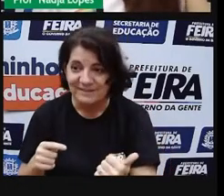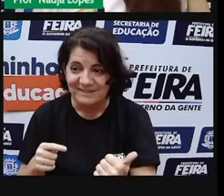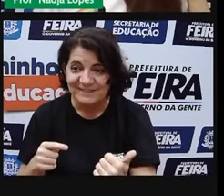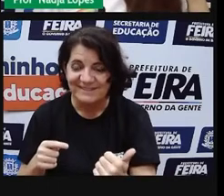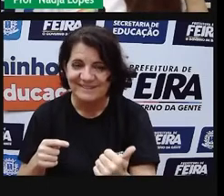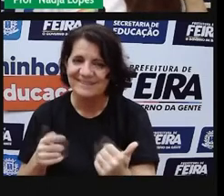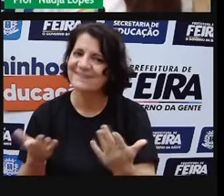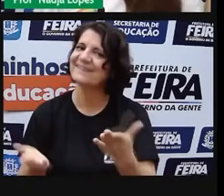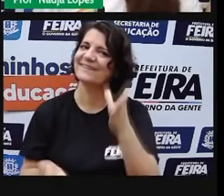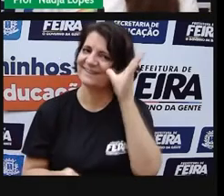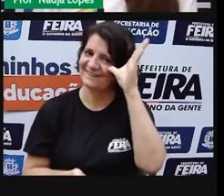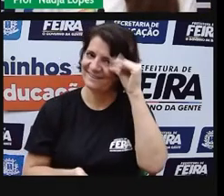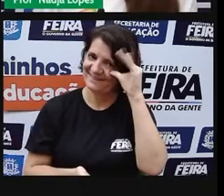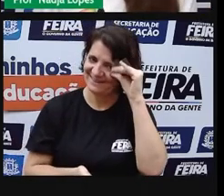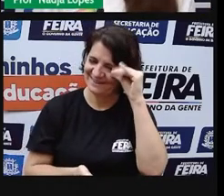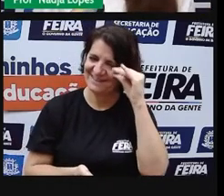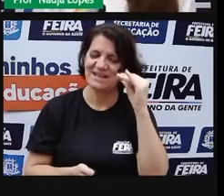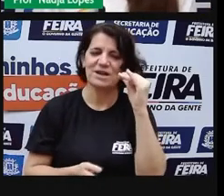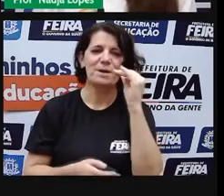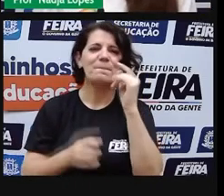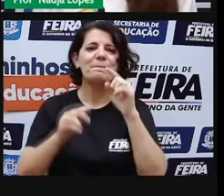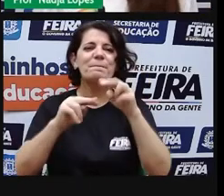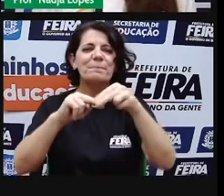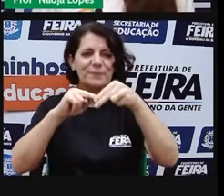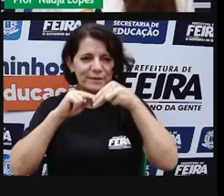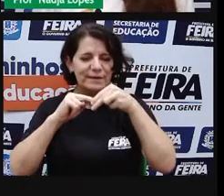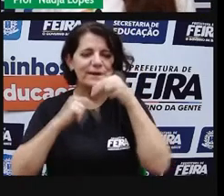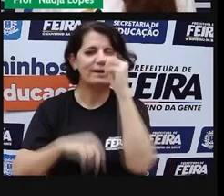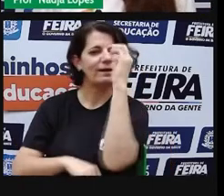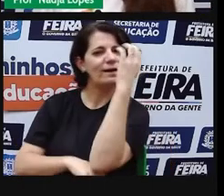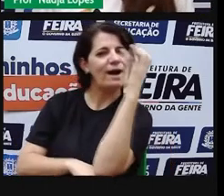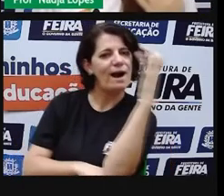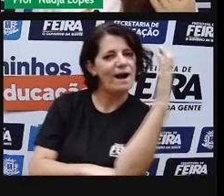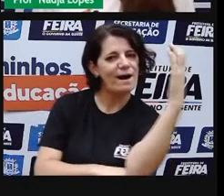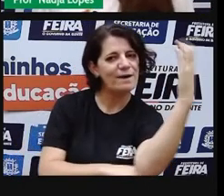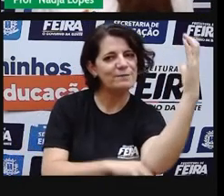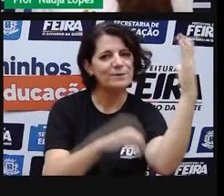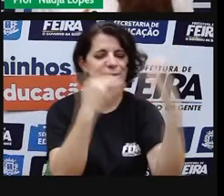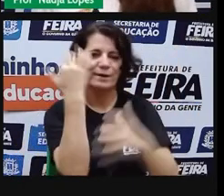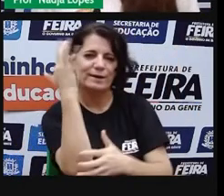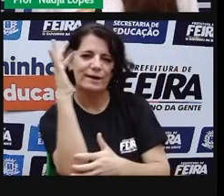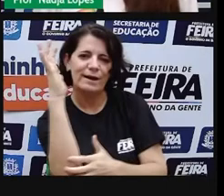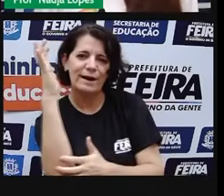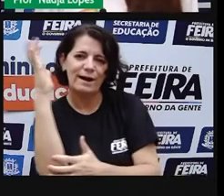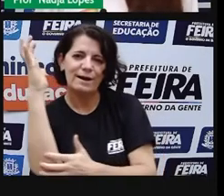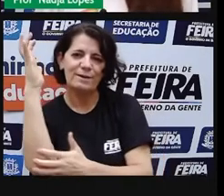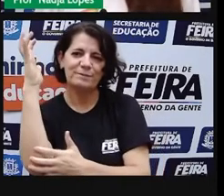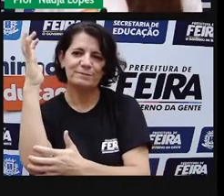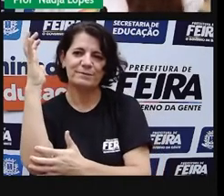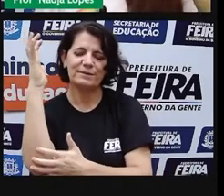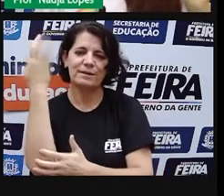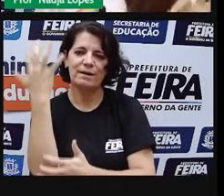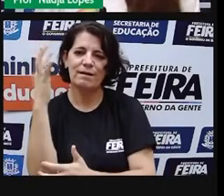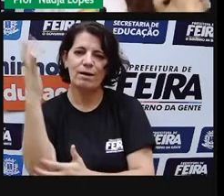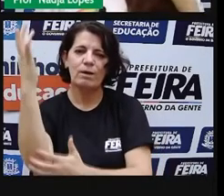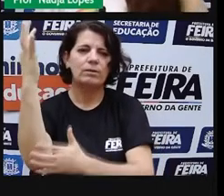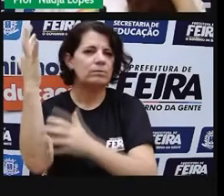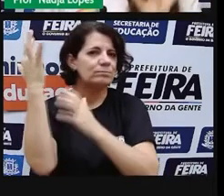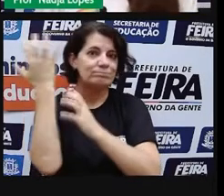Curioso, né? O bairro Baraunas. Recebeu essa denominação devido a